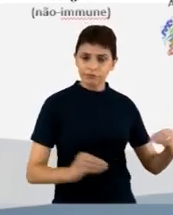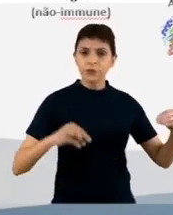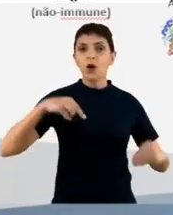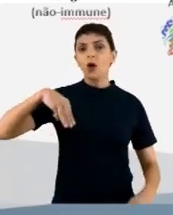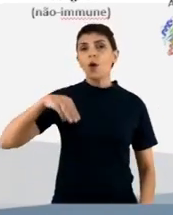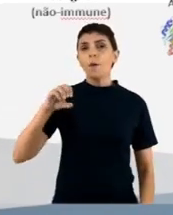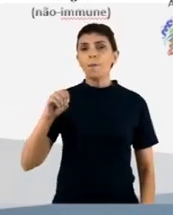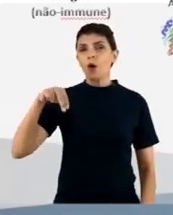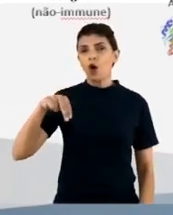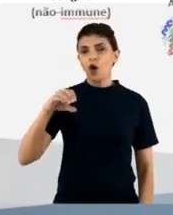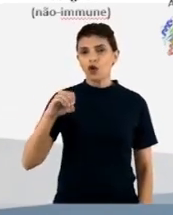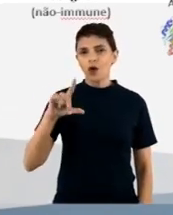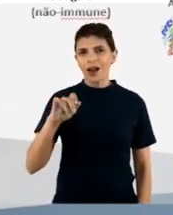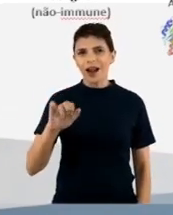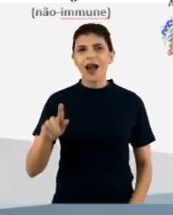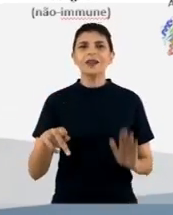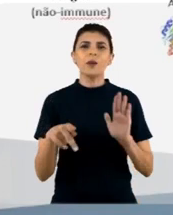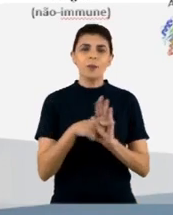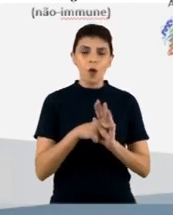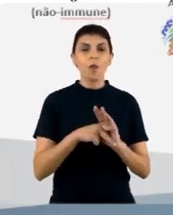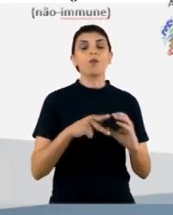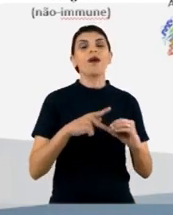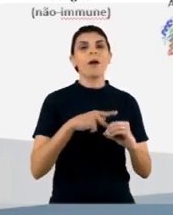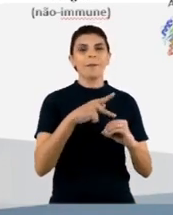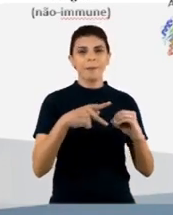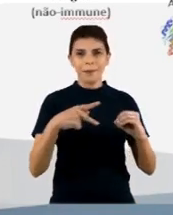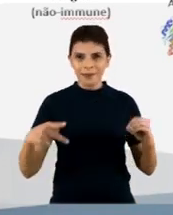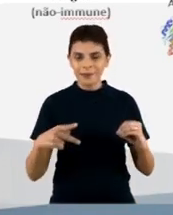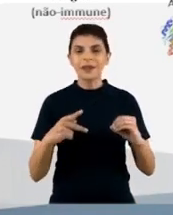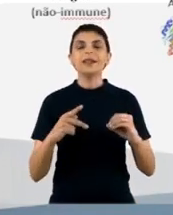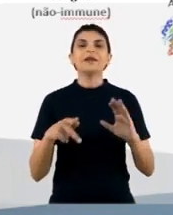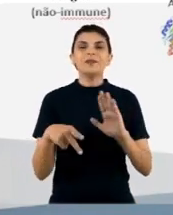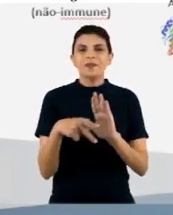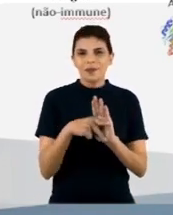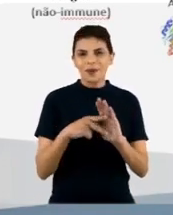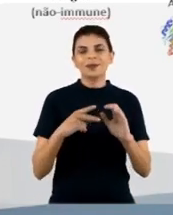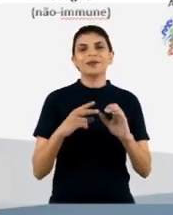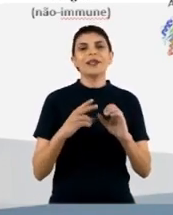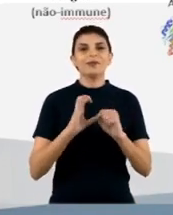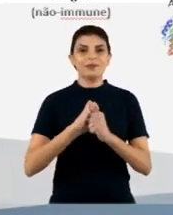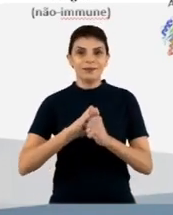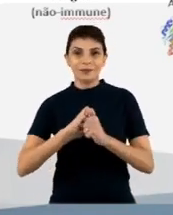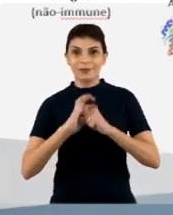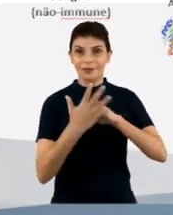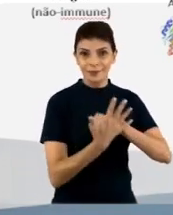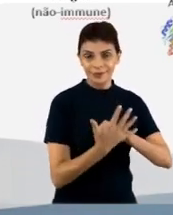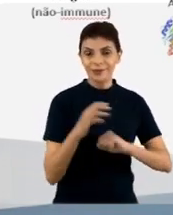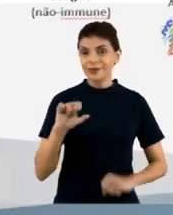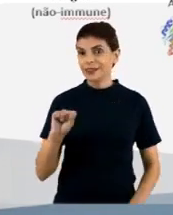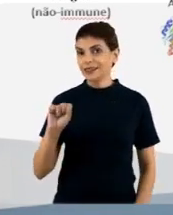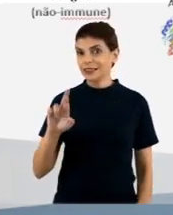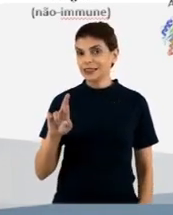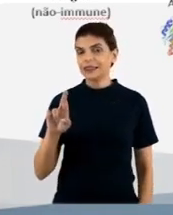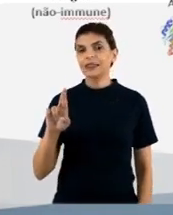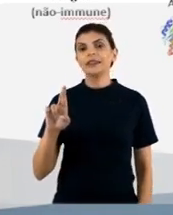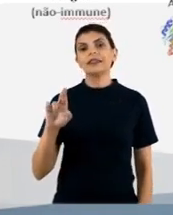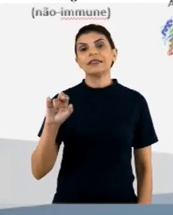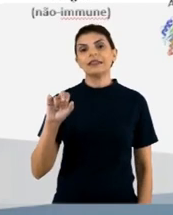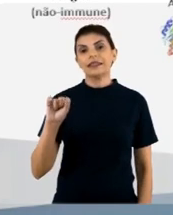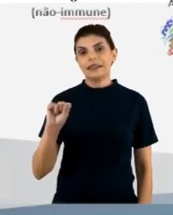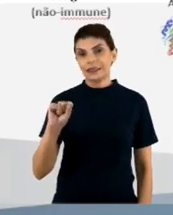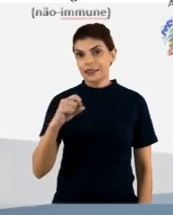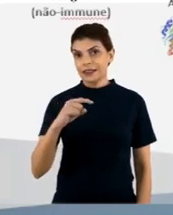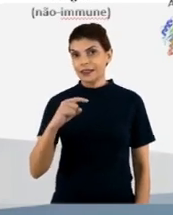cujo alvo é a proteína spike do coronavírus, do SARS-CoV-2, que nós estamos